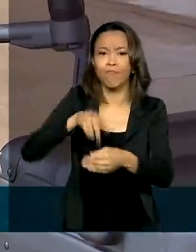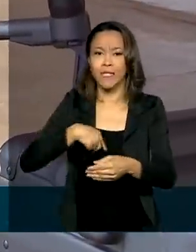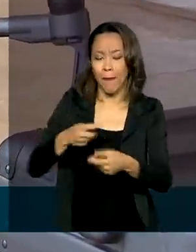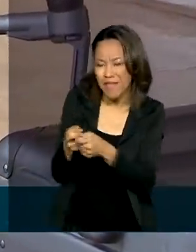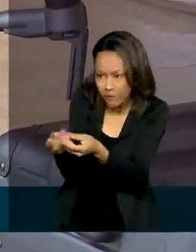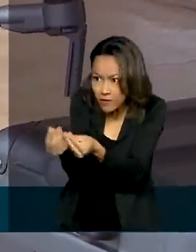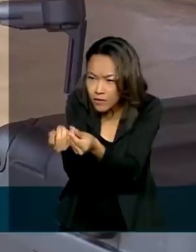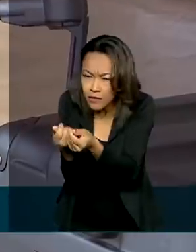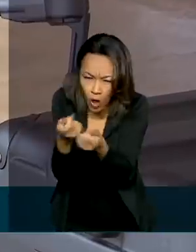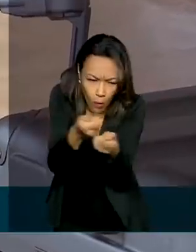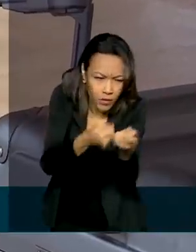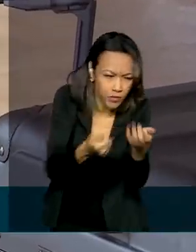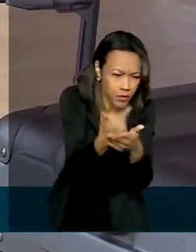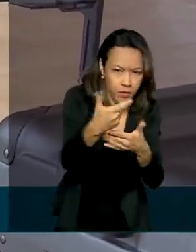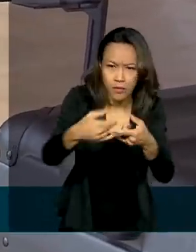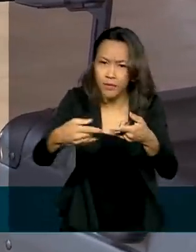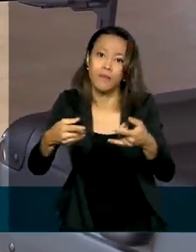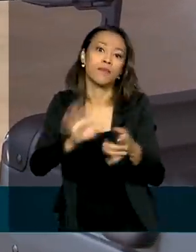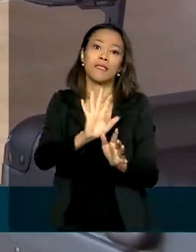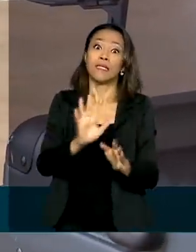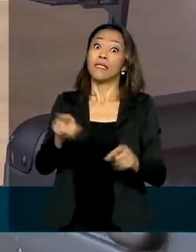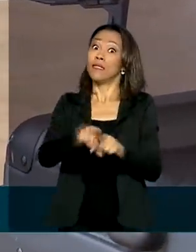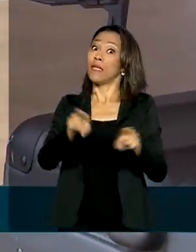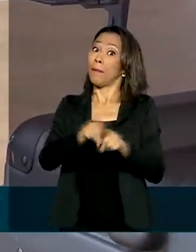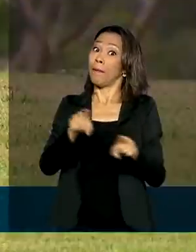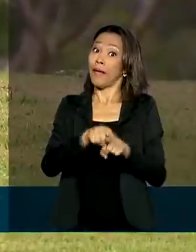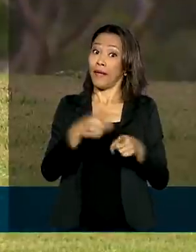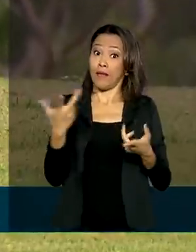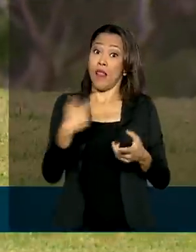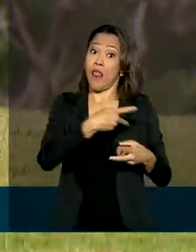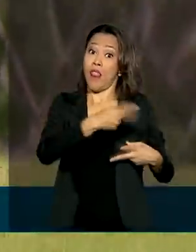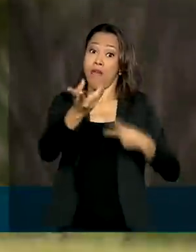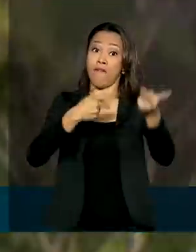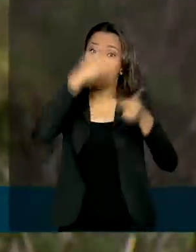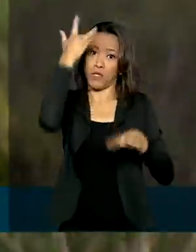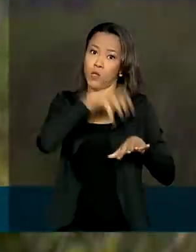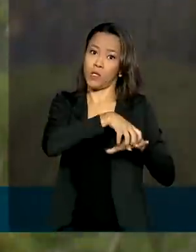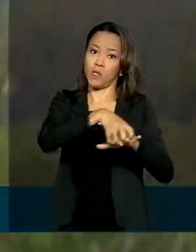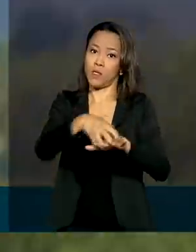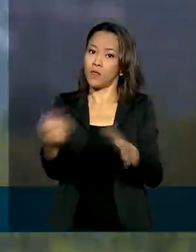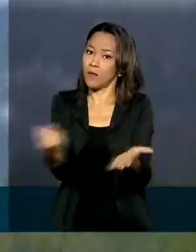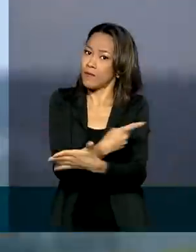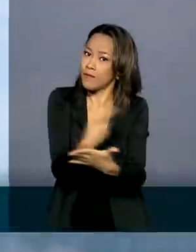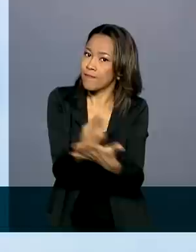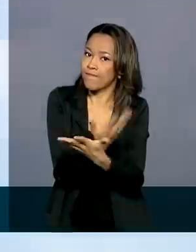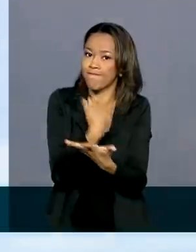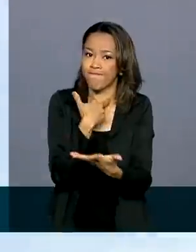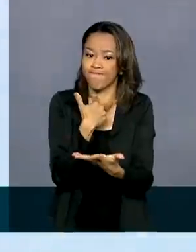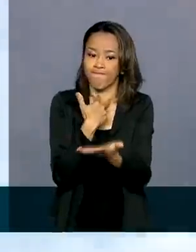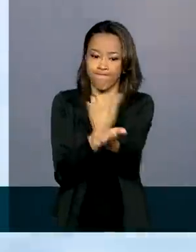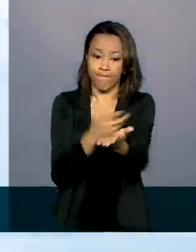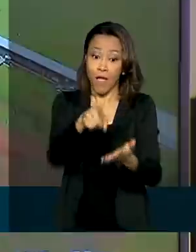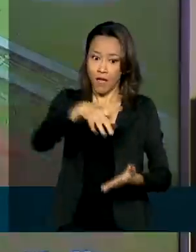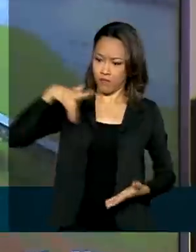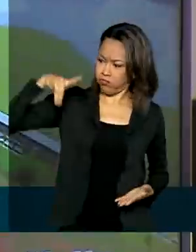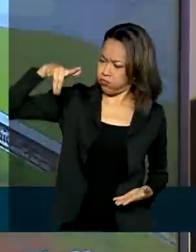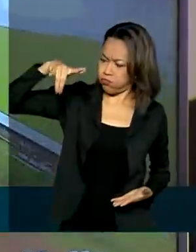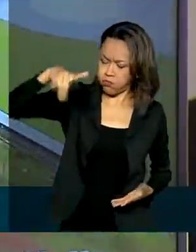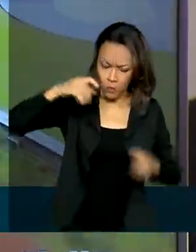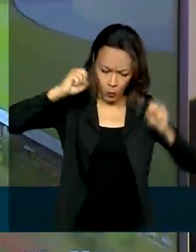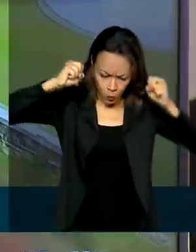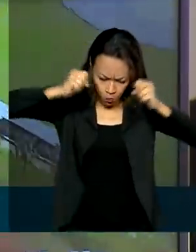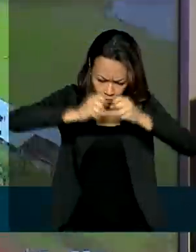urna, compra de votos e transporte ilegal de eleitores. Os drones são equipados com câmeras de alta definição que